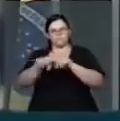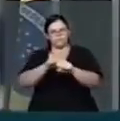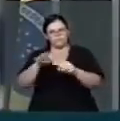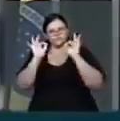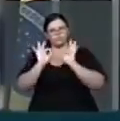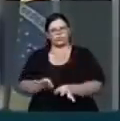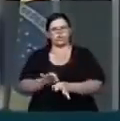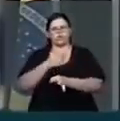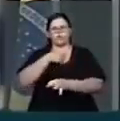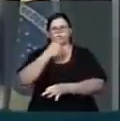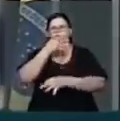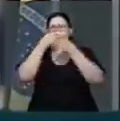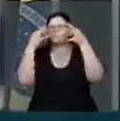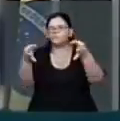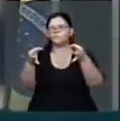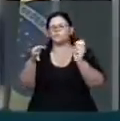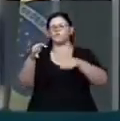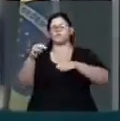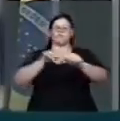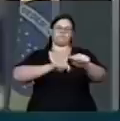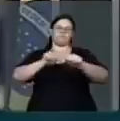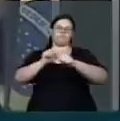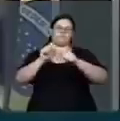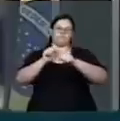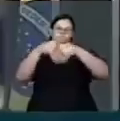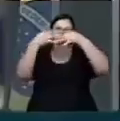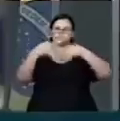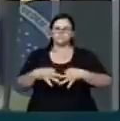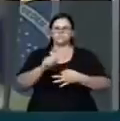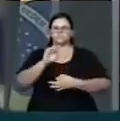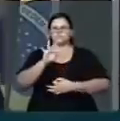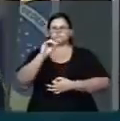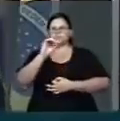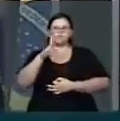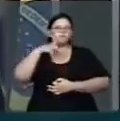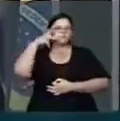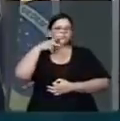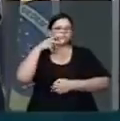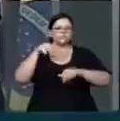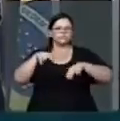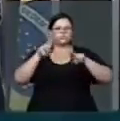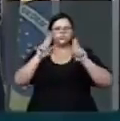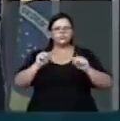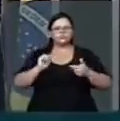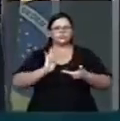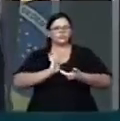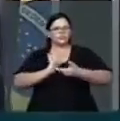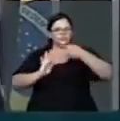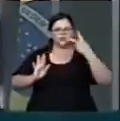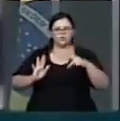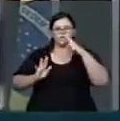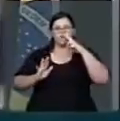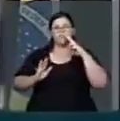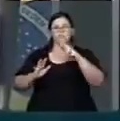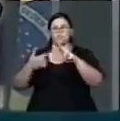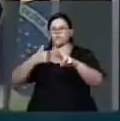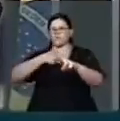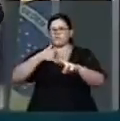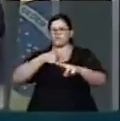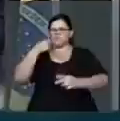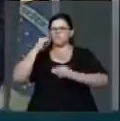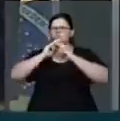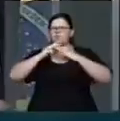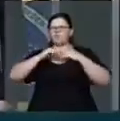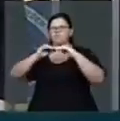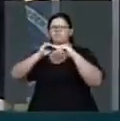preparo para os atos políticos. Jamais na minha vida essa casa assistiu esse nível de debate